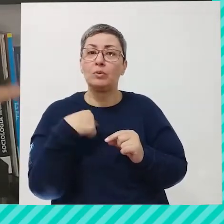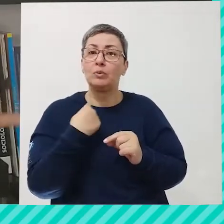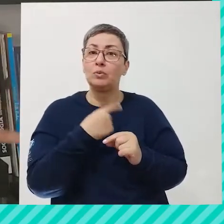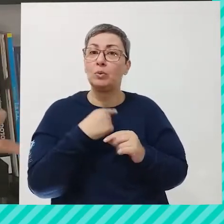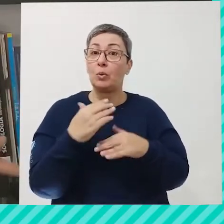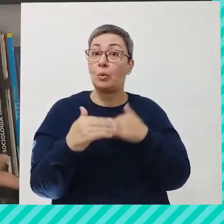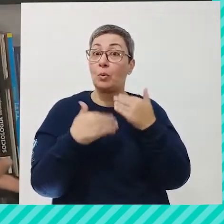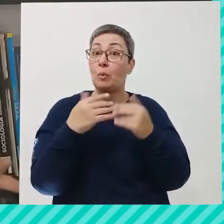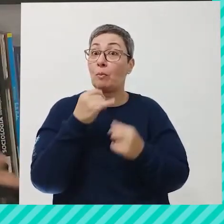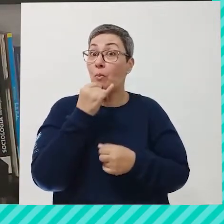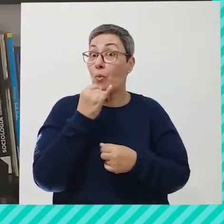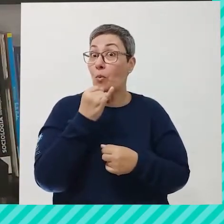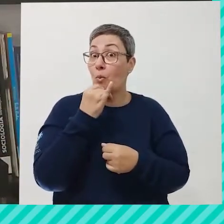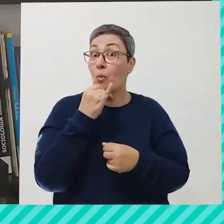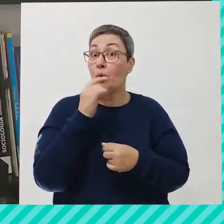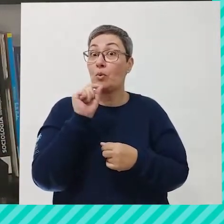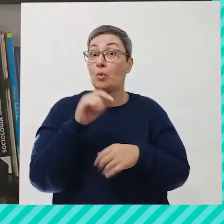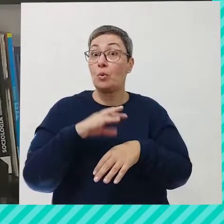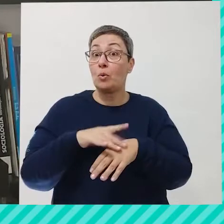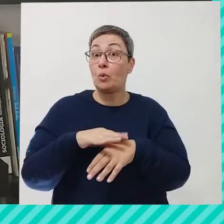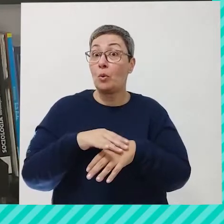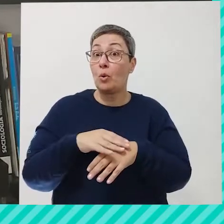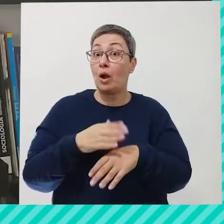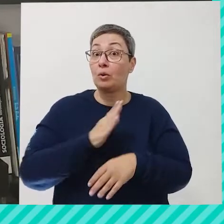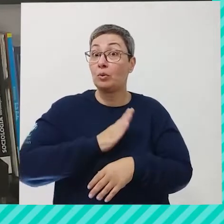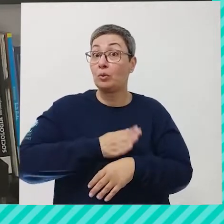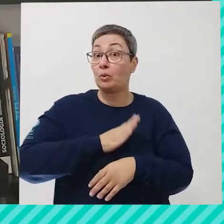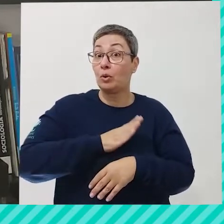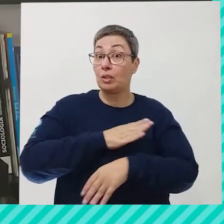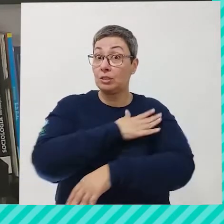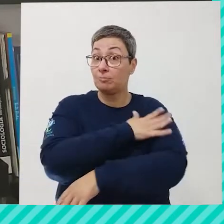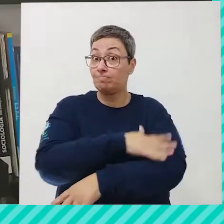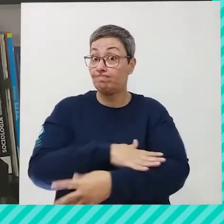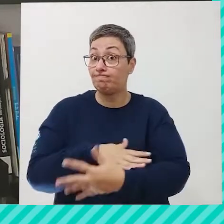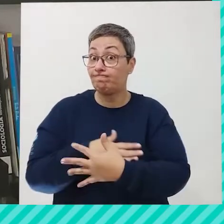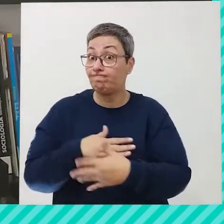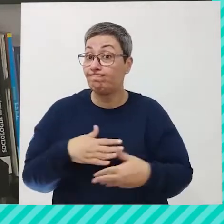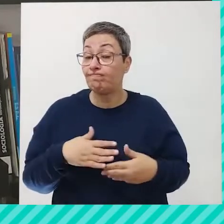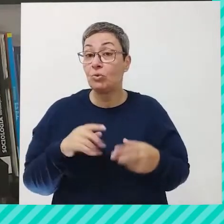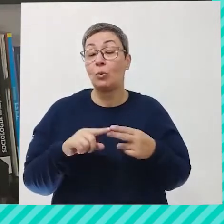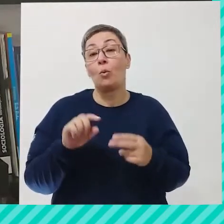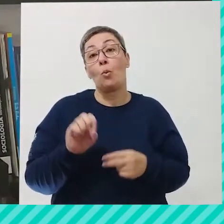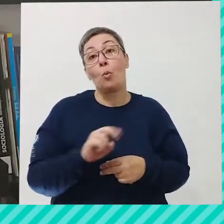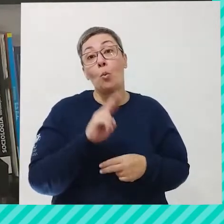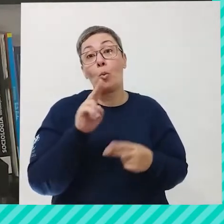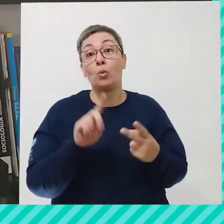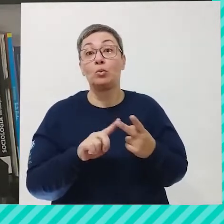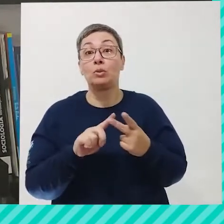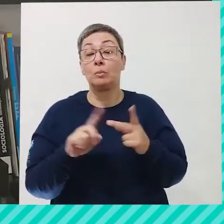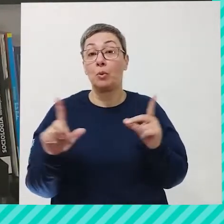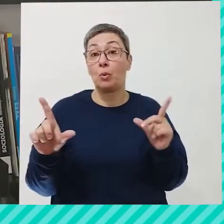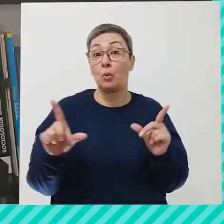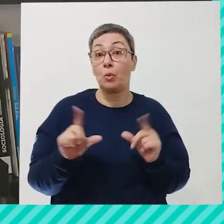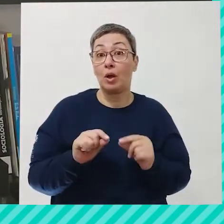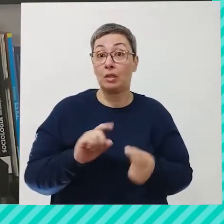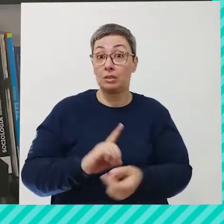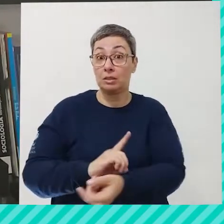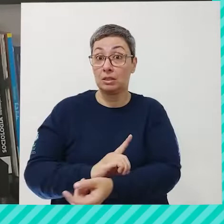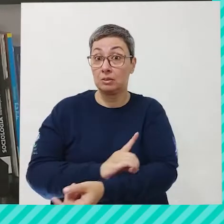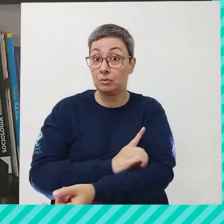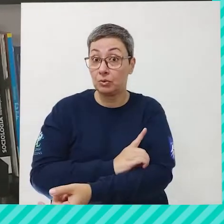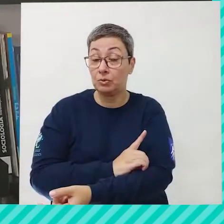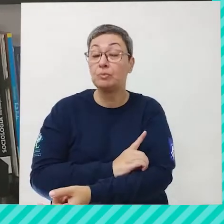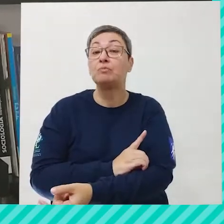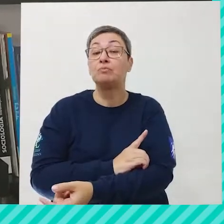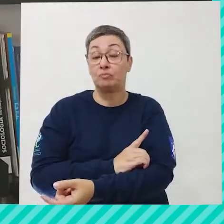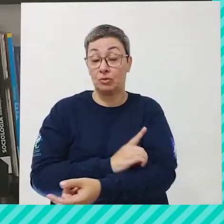desenvolvermos, por exemplo, doenças cardiovasculares, ou também de reduzir diabetes, né? Ou